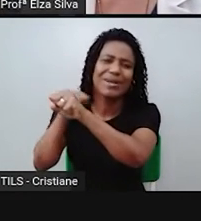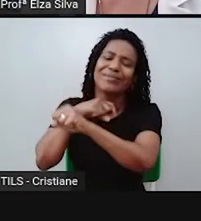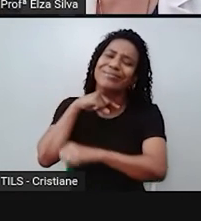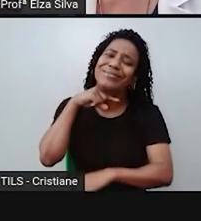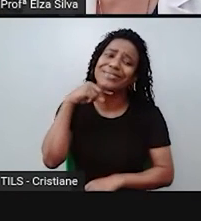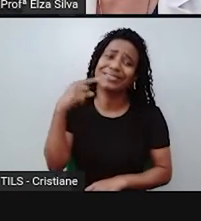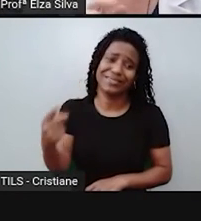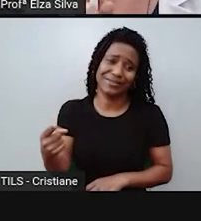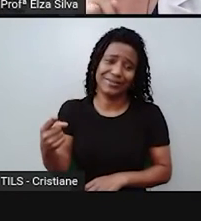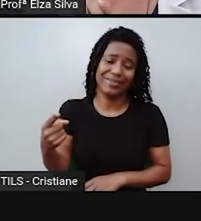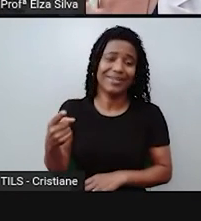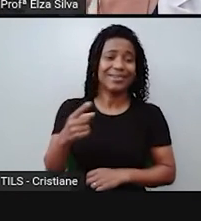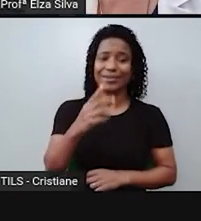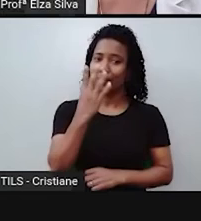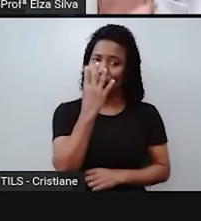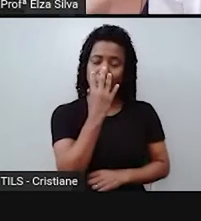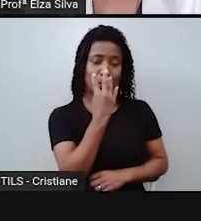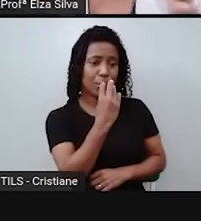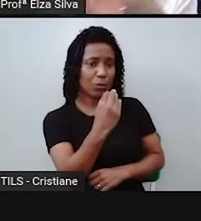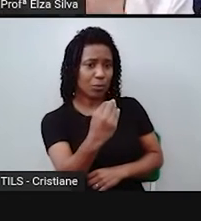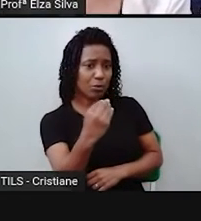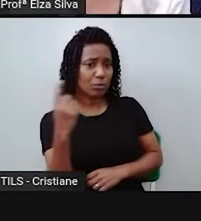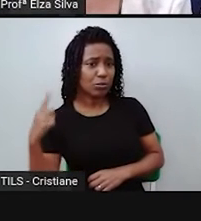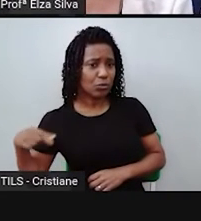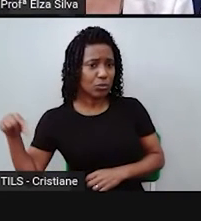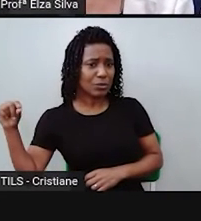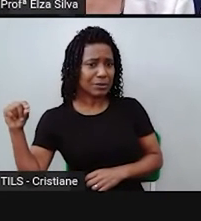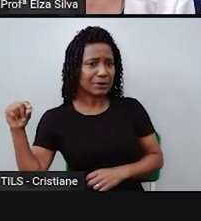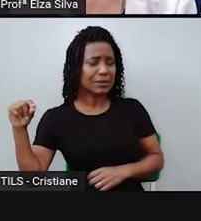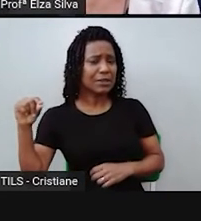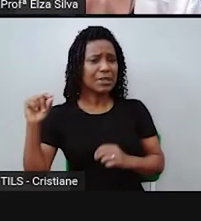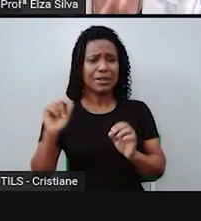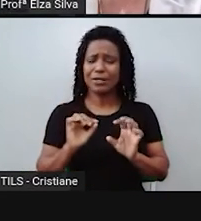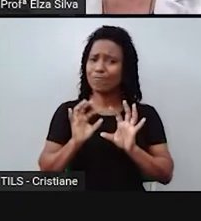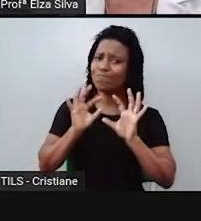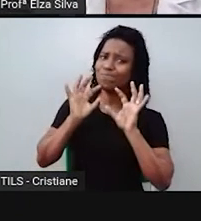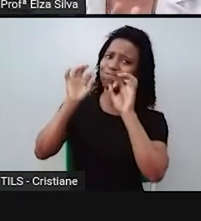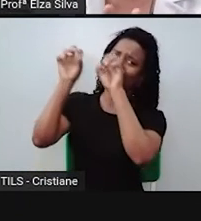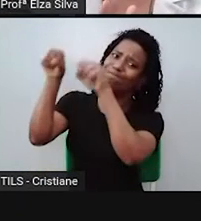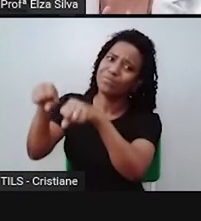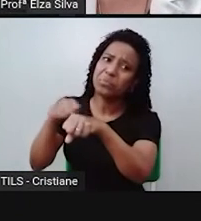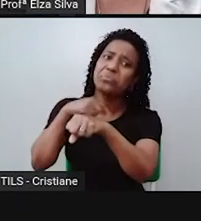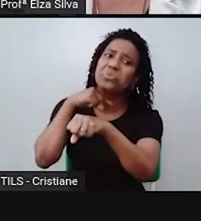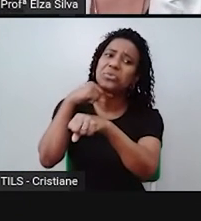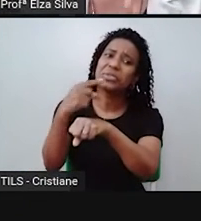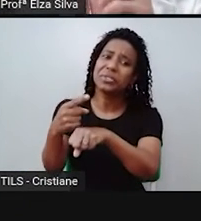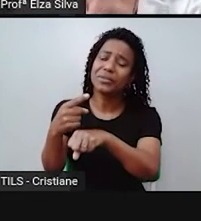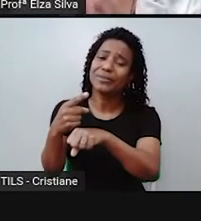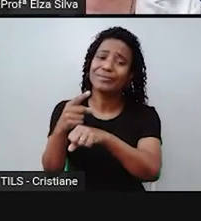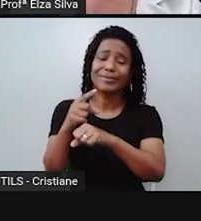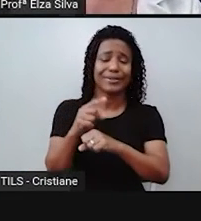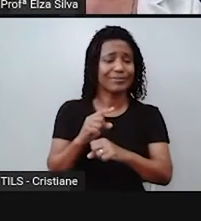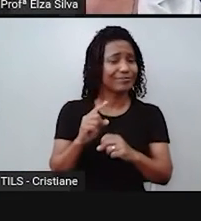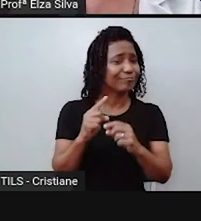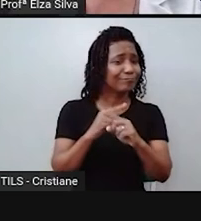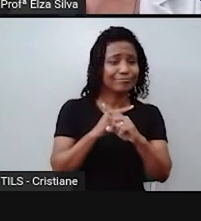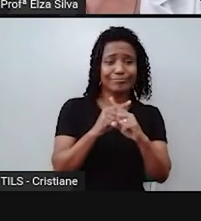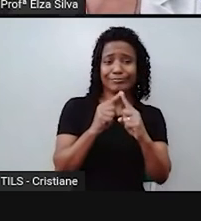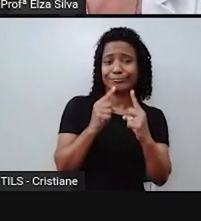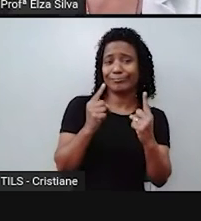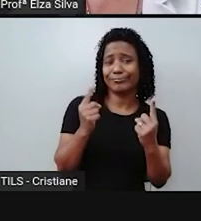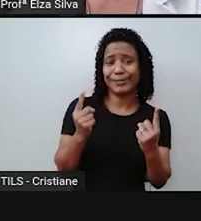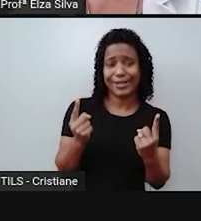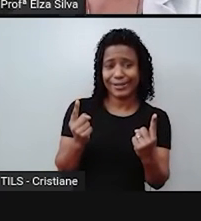caso da raposa, aconteceu ao contrário. Então por isso que eu utilizei aqui nessa situação